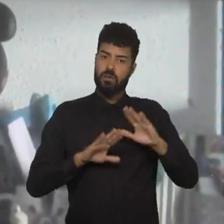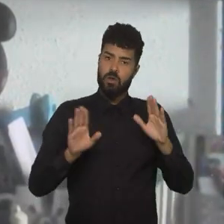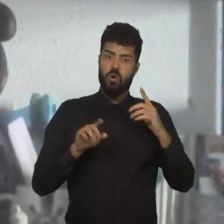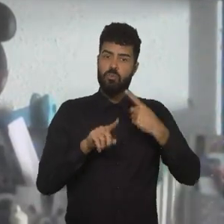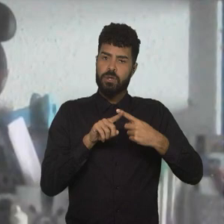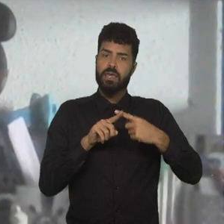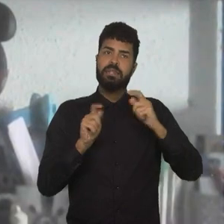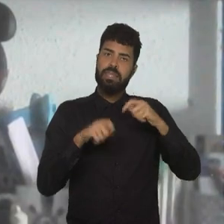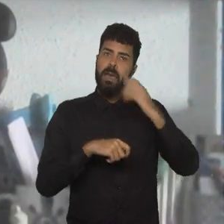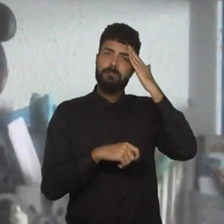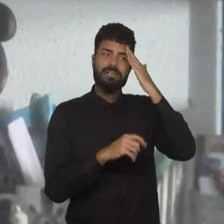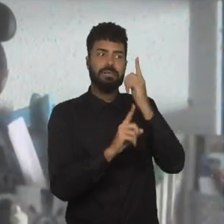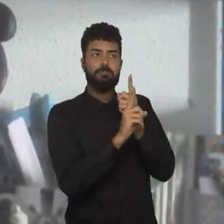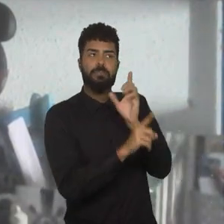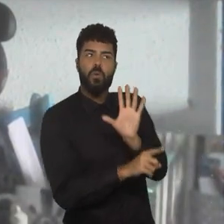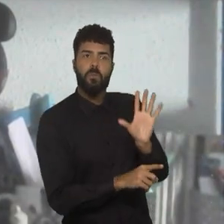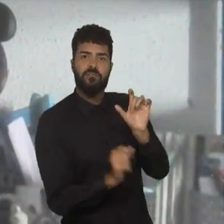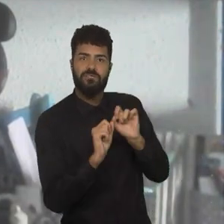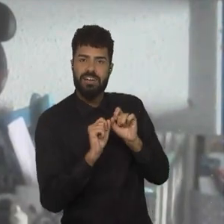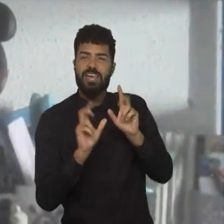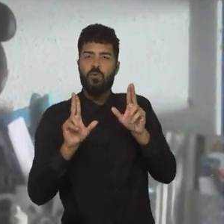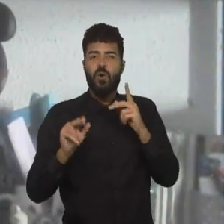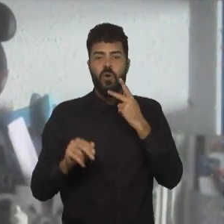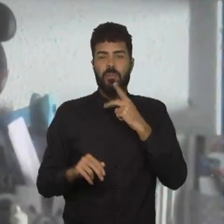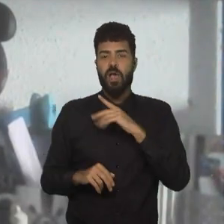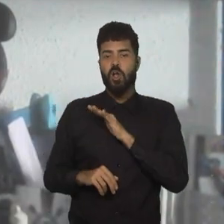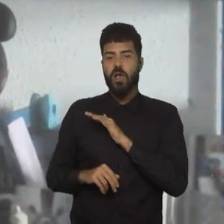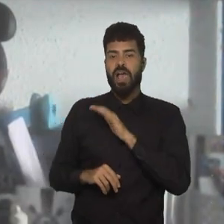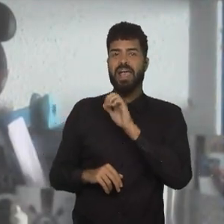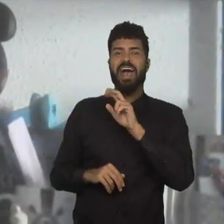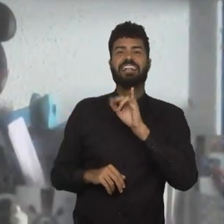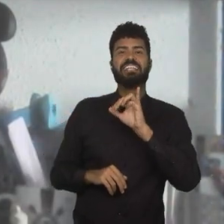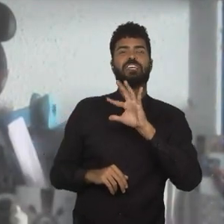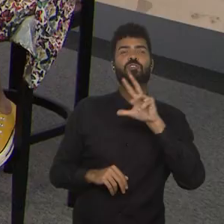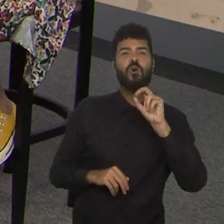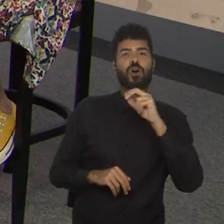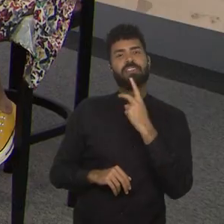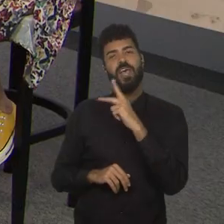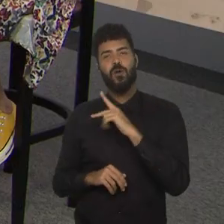previsível também, ela é o carinho do Corinthians, eu acho ela o carinho do Corinthians,